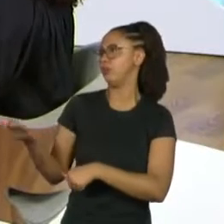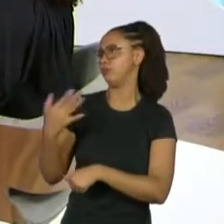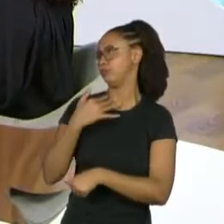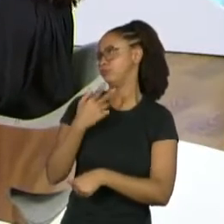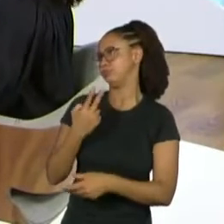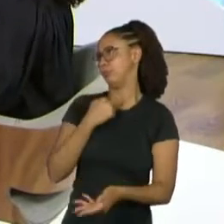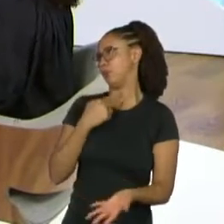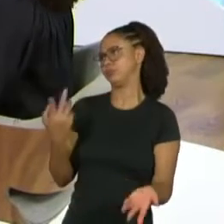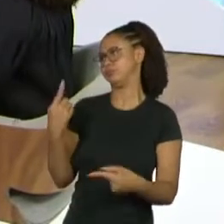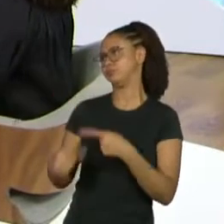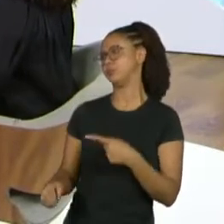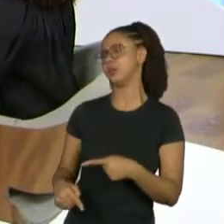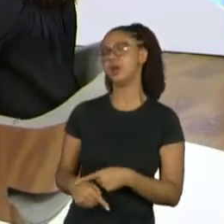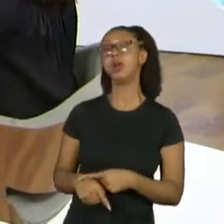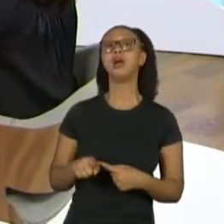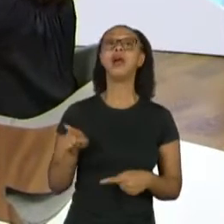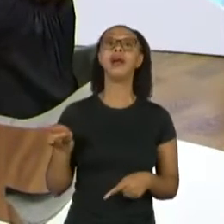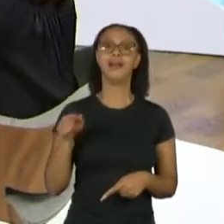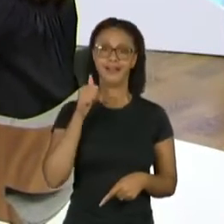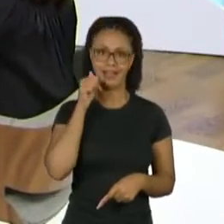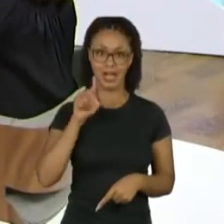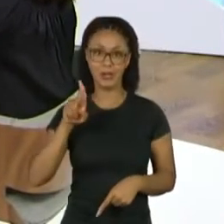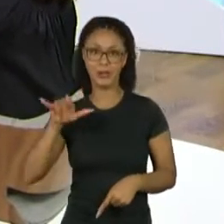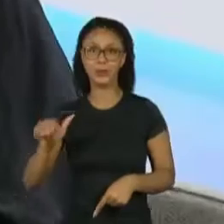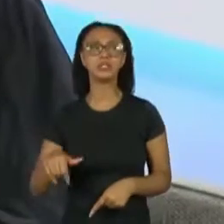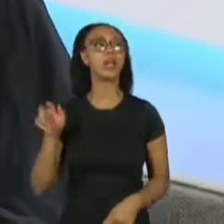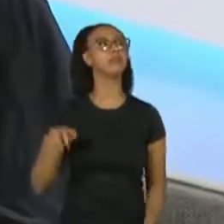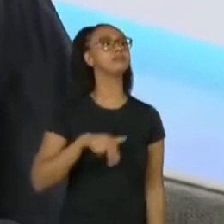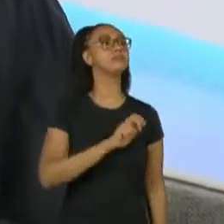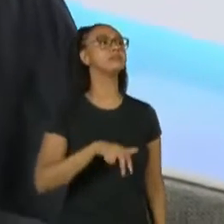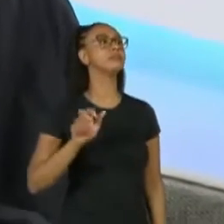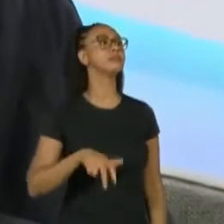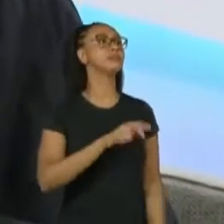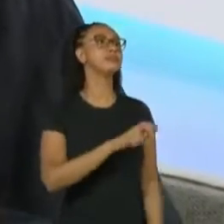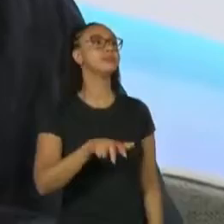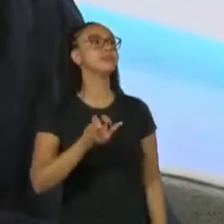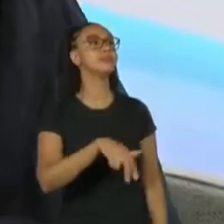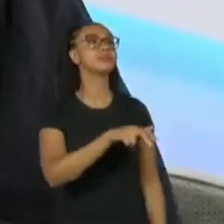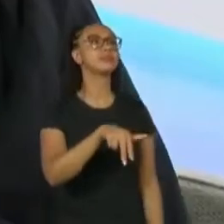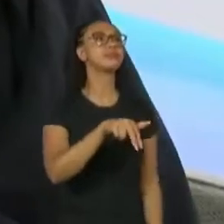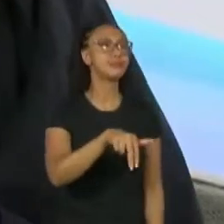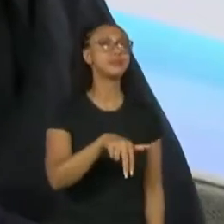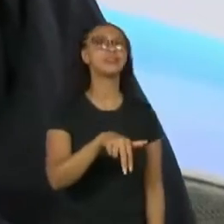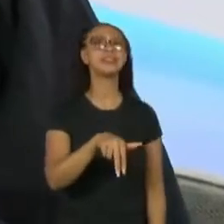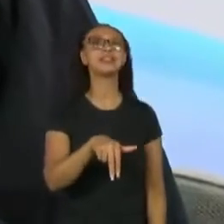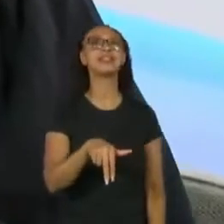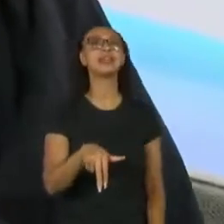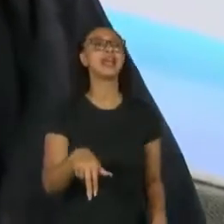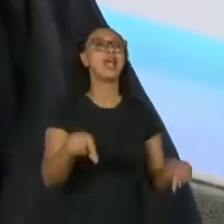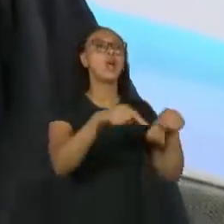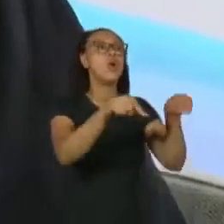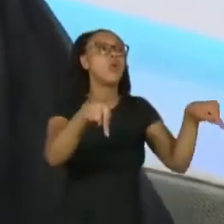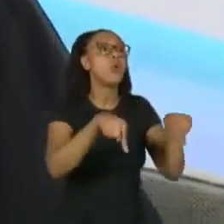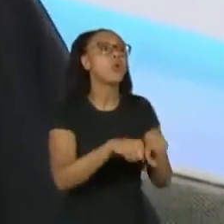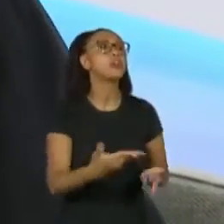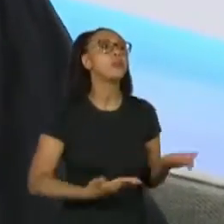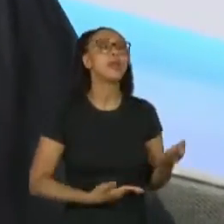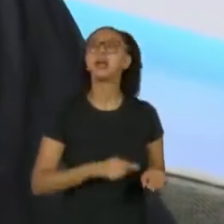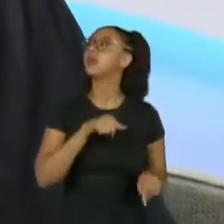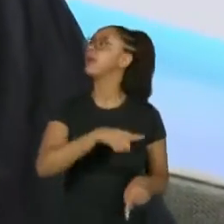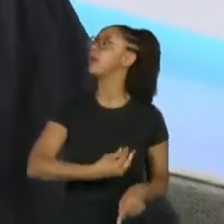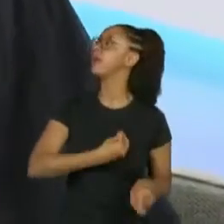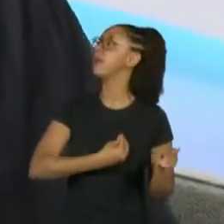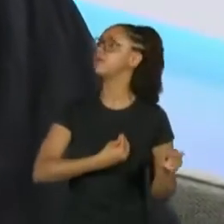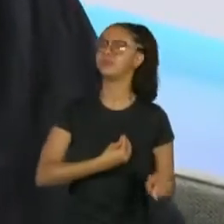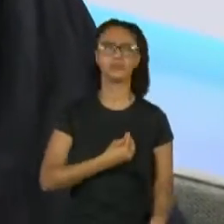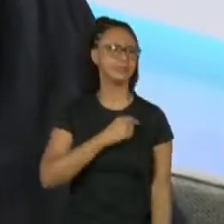sala, não tem nada a ver. Aí ela foi andando, andando, andando, chegou na porta do quarto de empregada, falou, quem mora aqui?